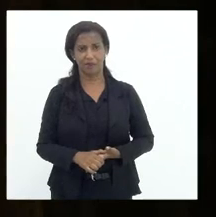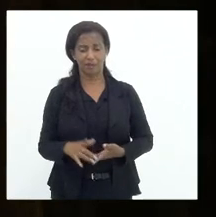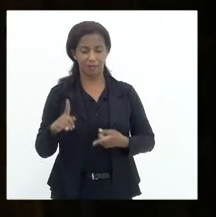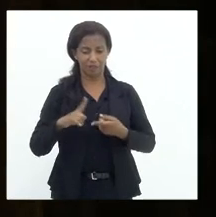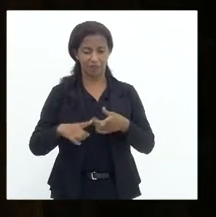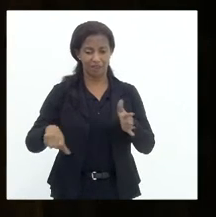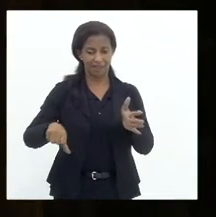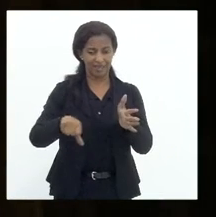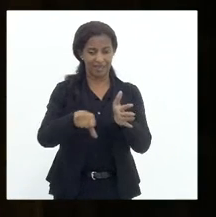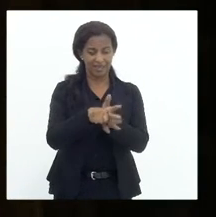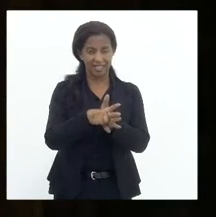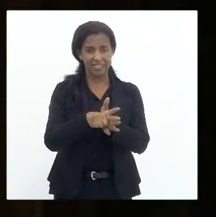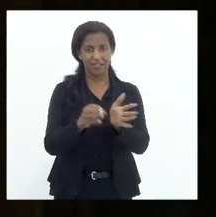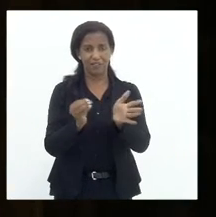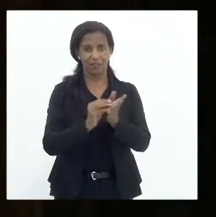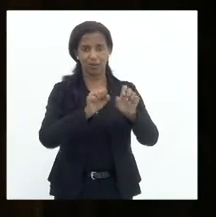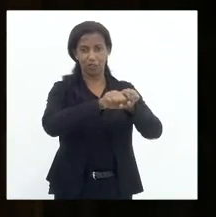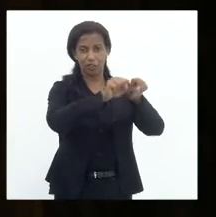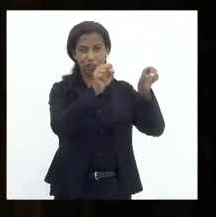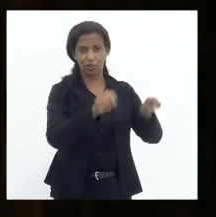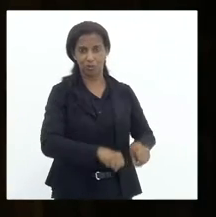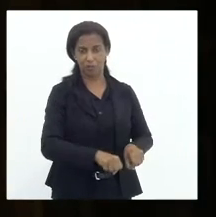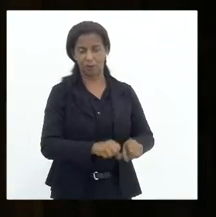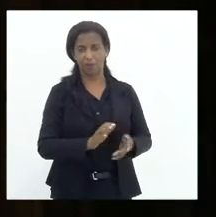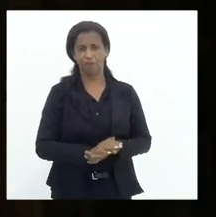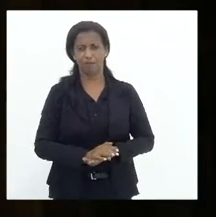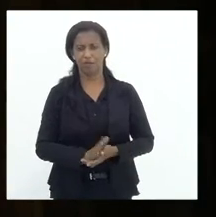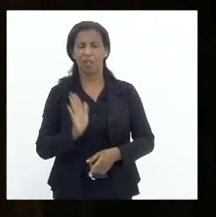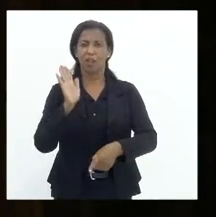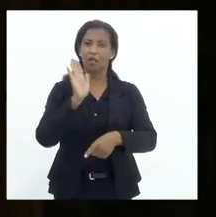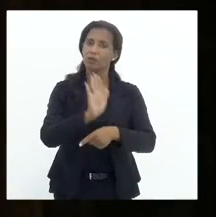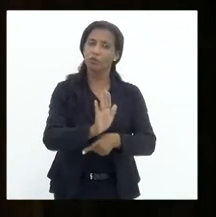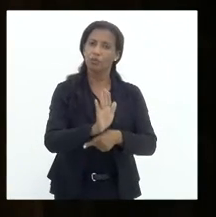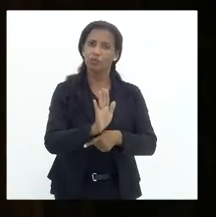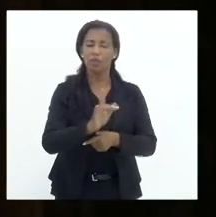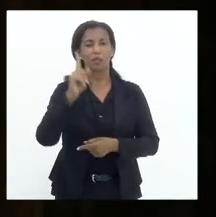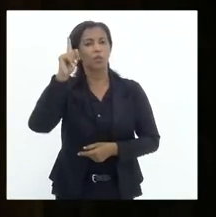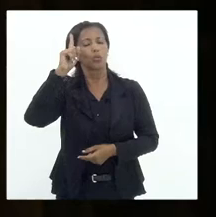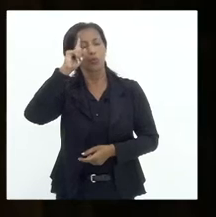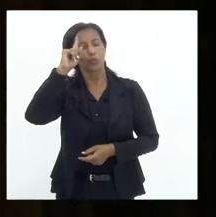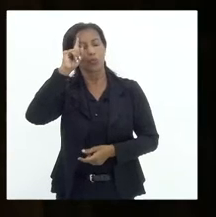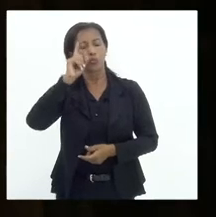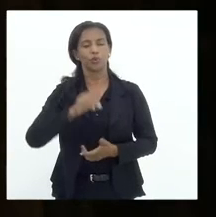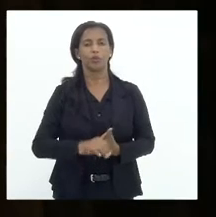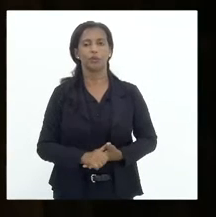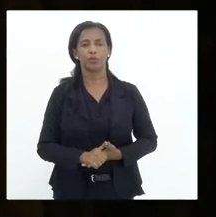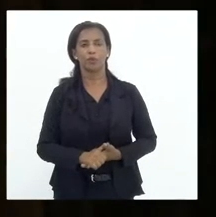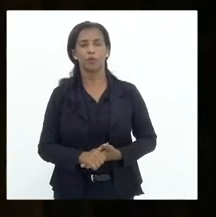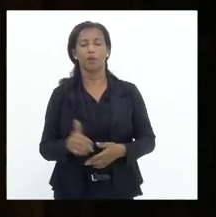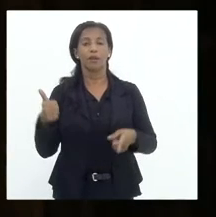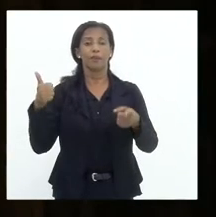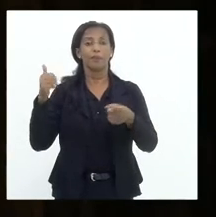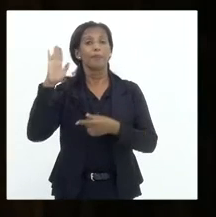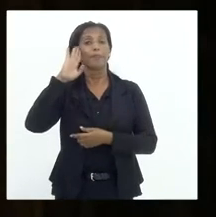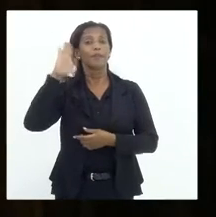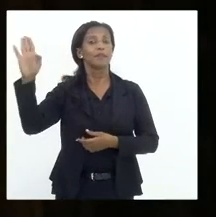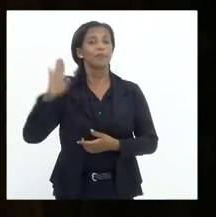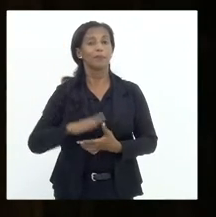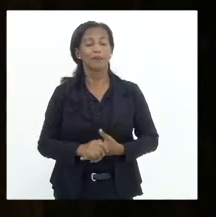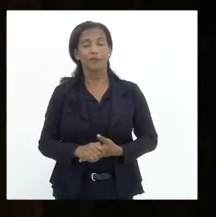crise institucional, alimentada todos os dias, principalmente,